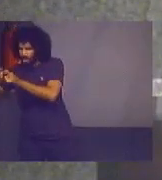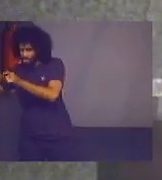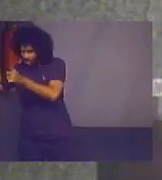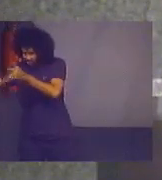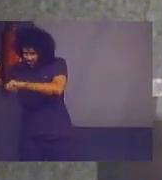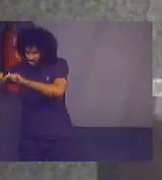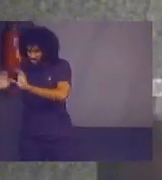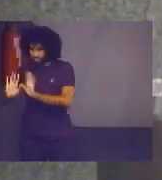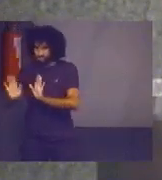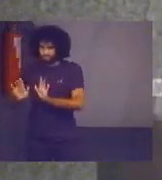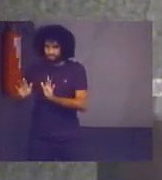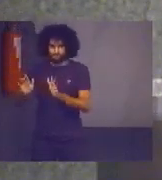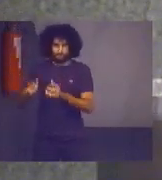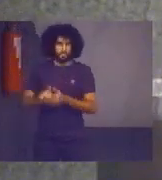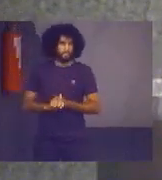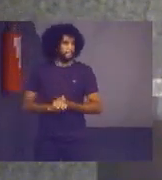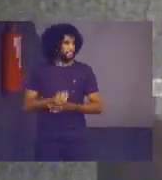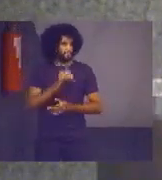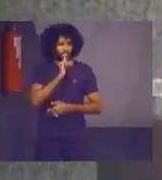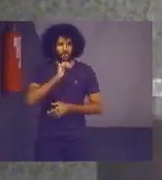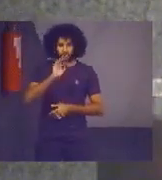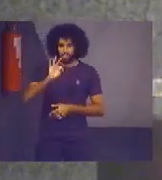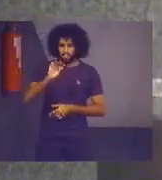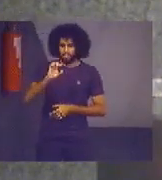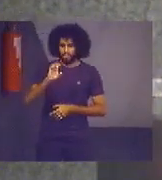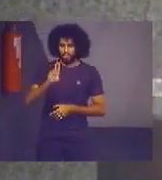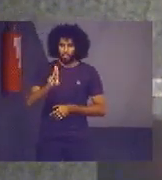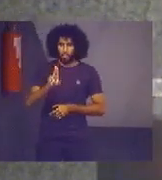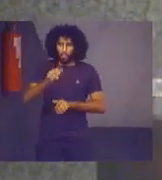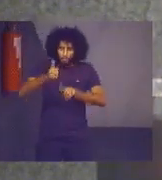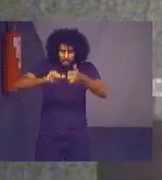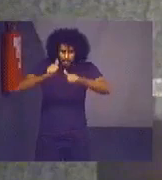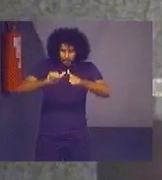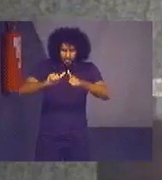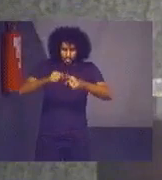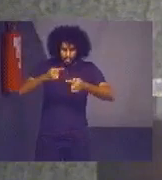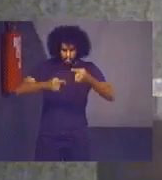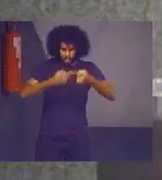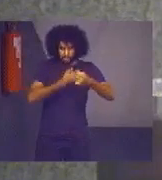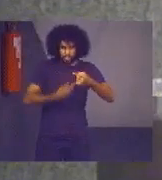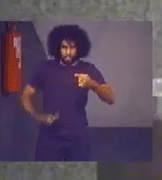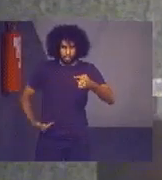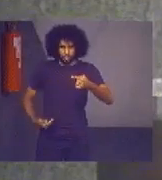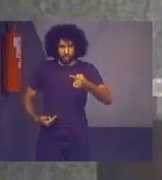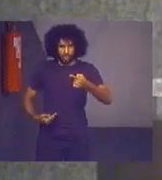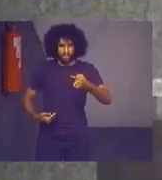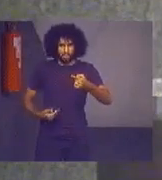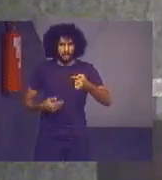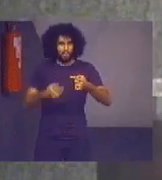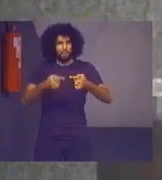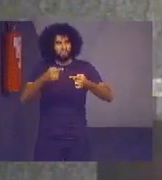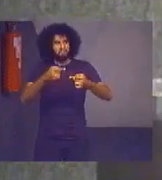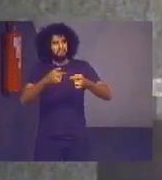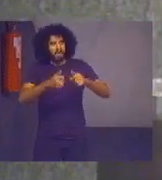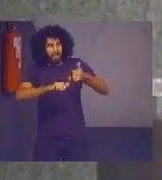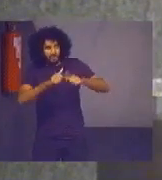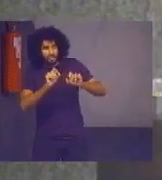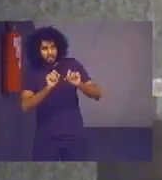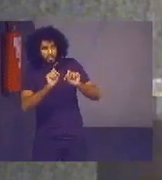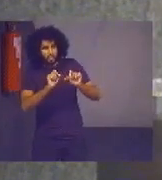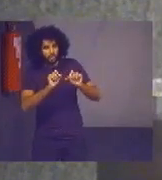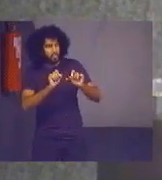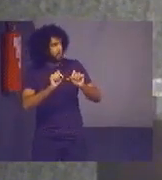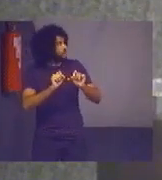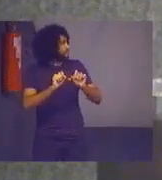Como vocês podem ver, quando o TCU avalia uma política pública, ele avalia os insumos dessa política, a política pública